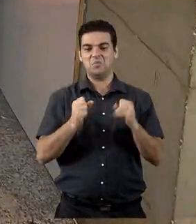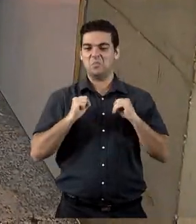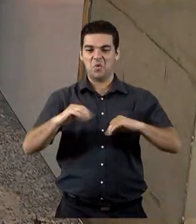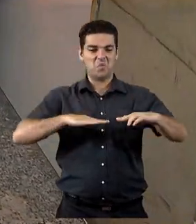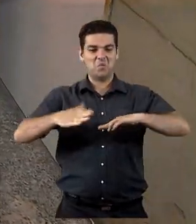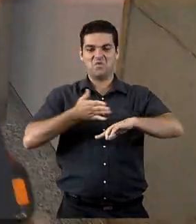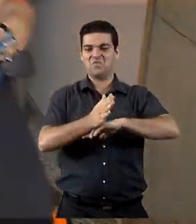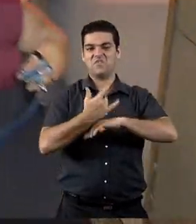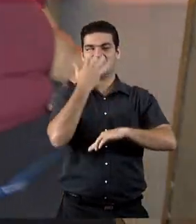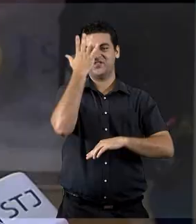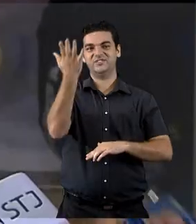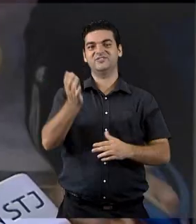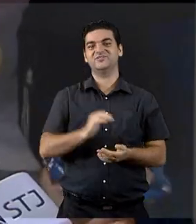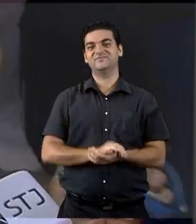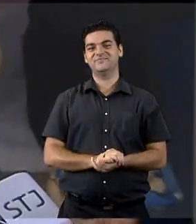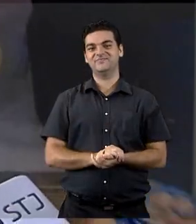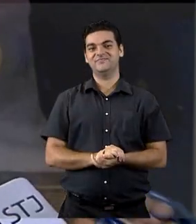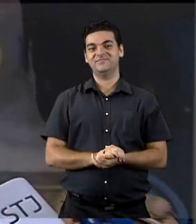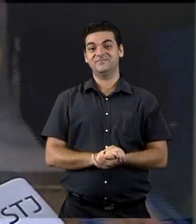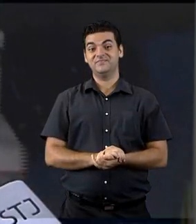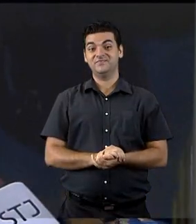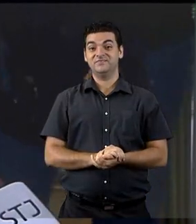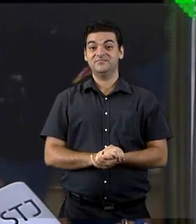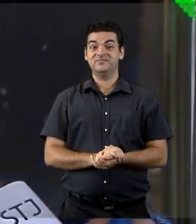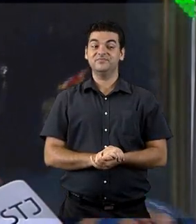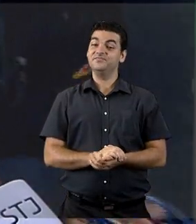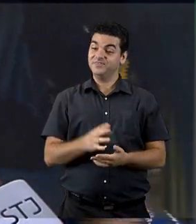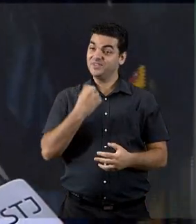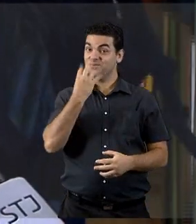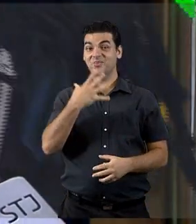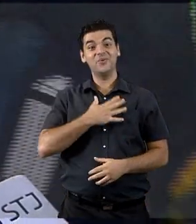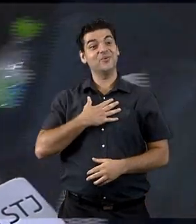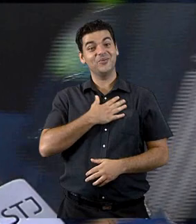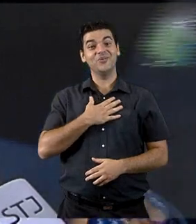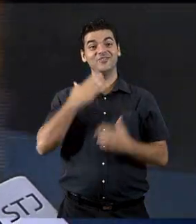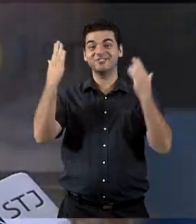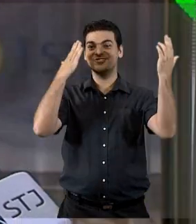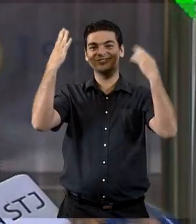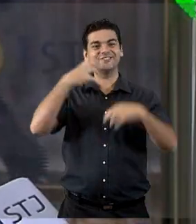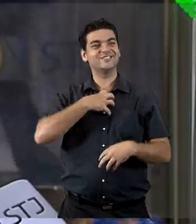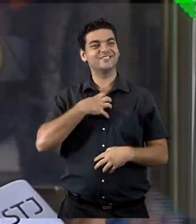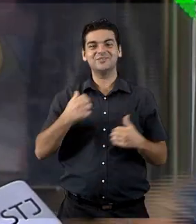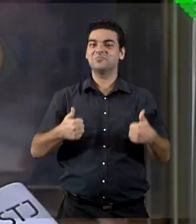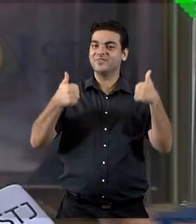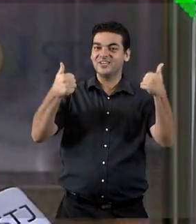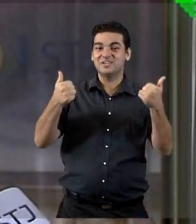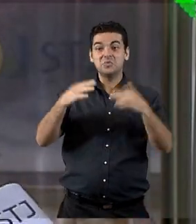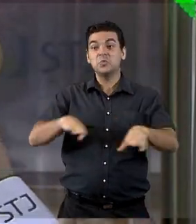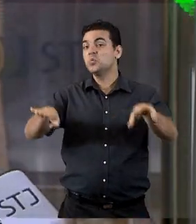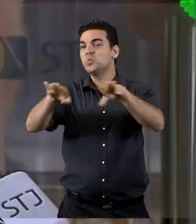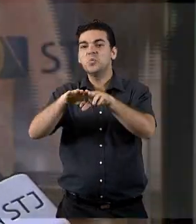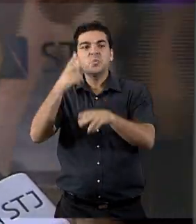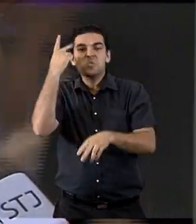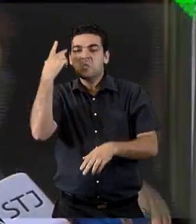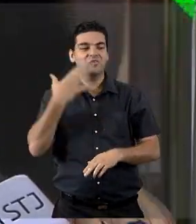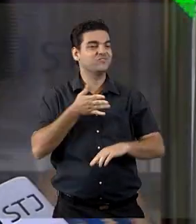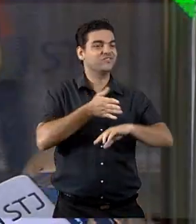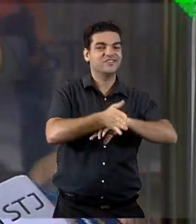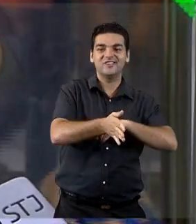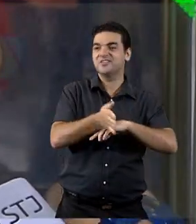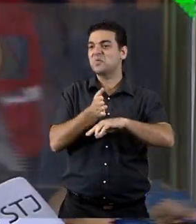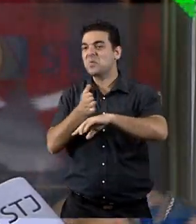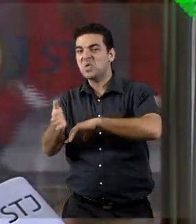mobilidade reduzida. E tem um efeito até psicológico, né, de você fazer como todo mundo faz. Então eu não preciso